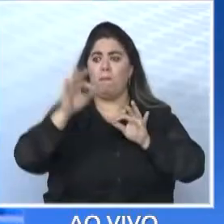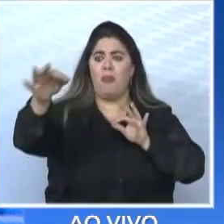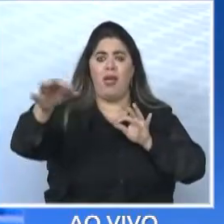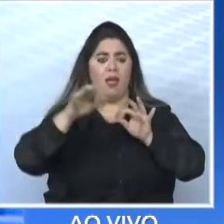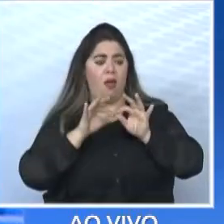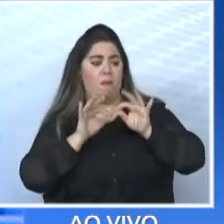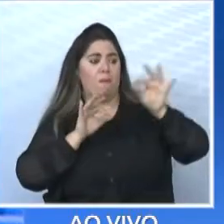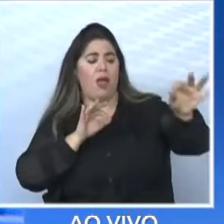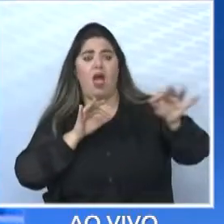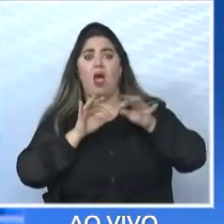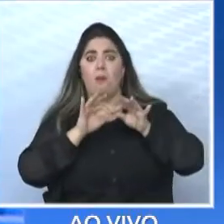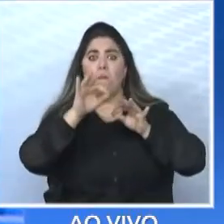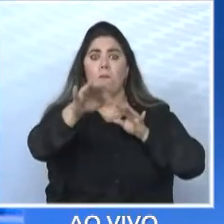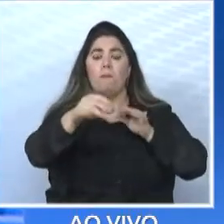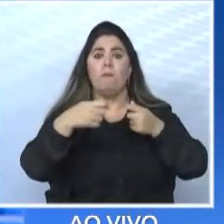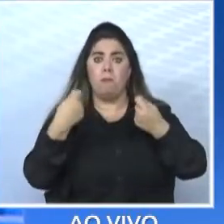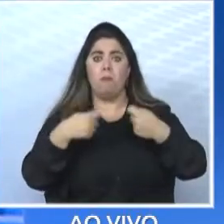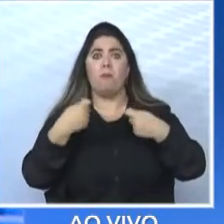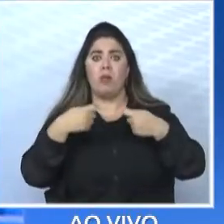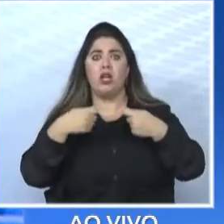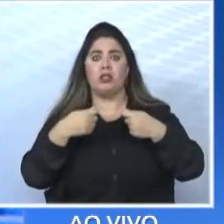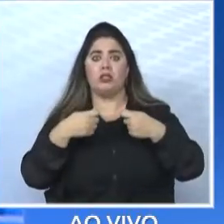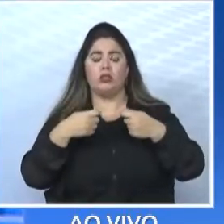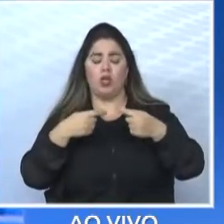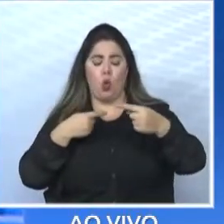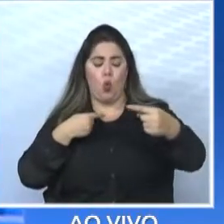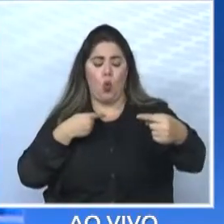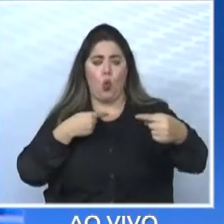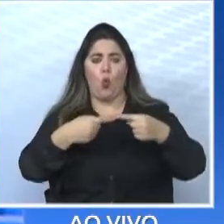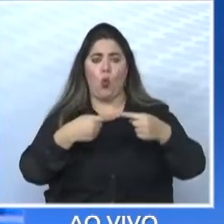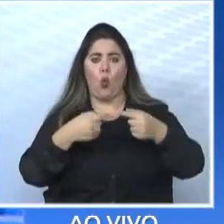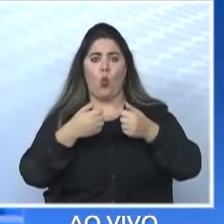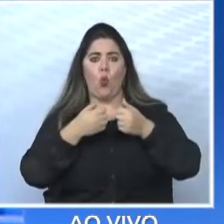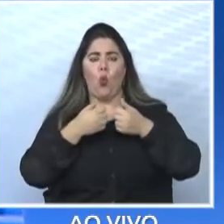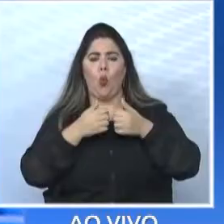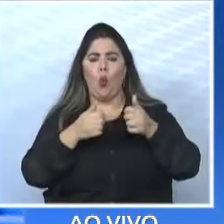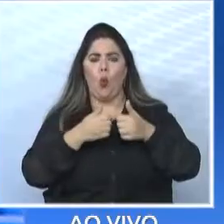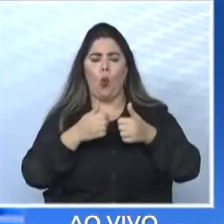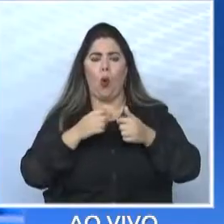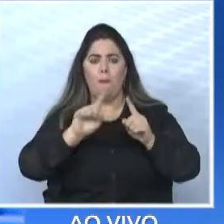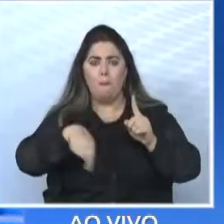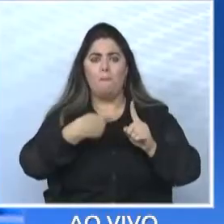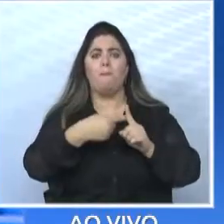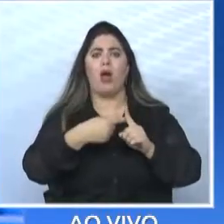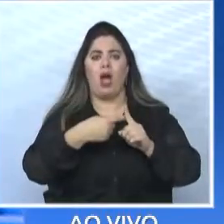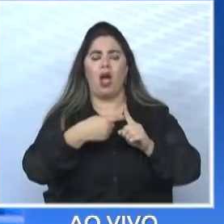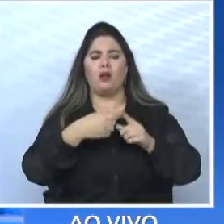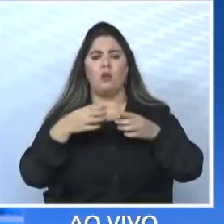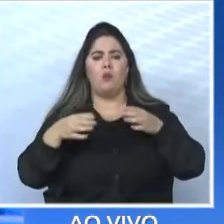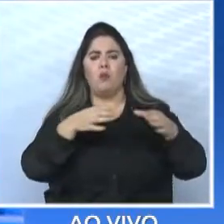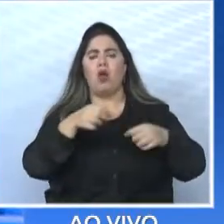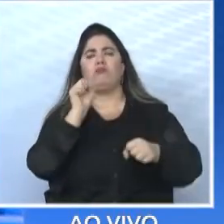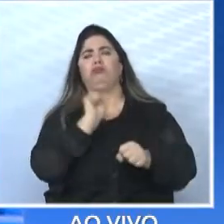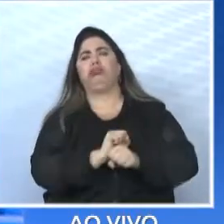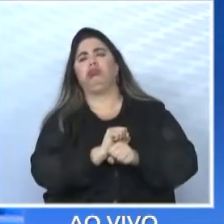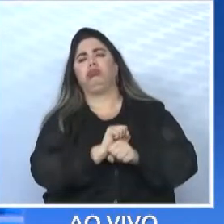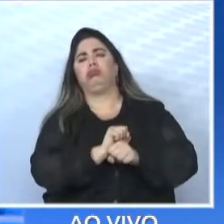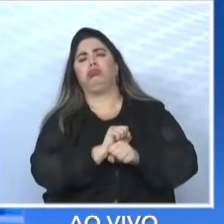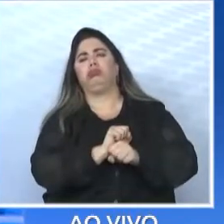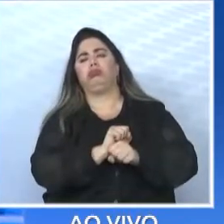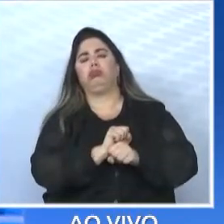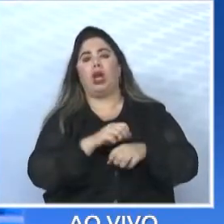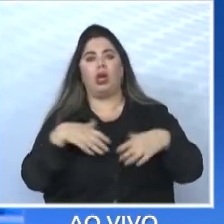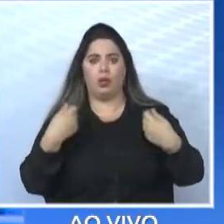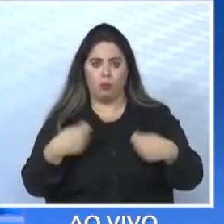precisamos um espaço menor entre um ônibus e outro na ponta dos bairros para as pessoas não ficarem esperando tanto tempo. Nós precisamos